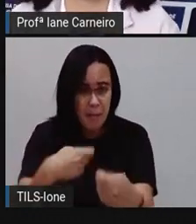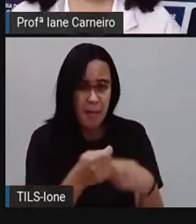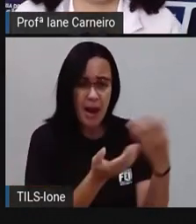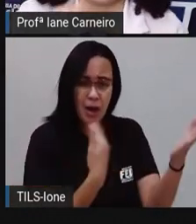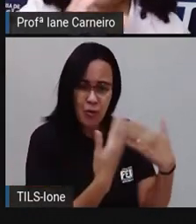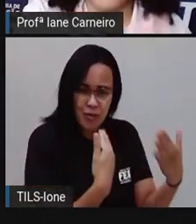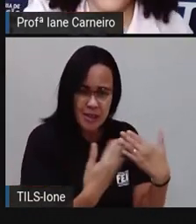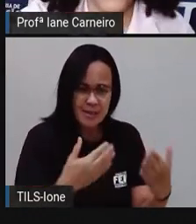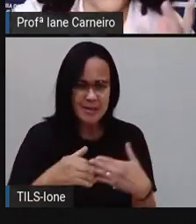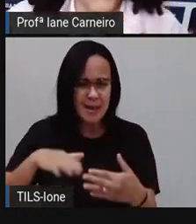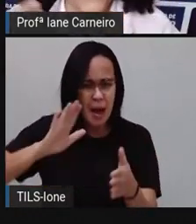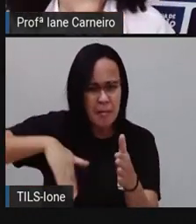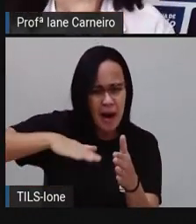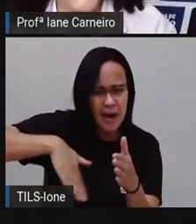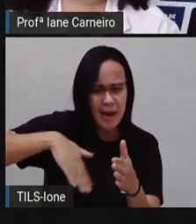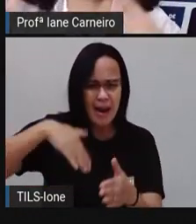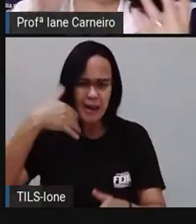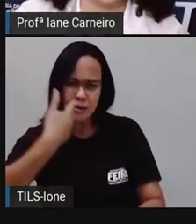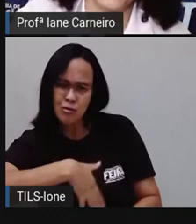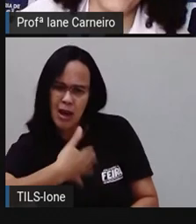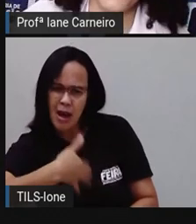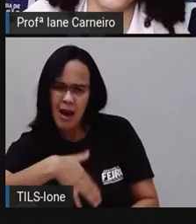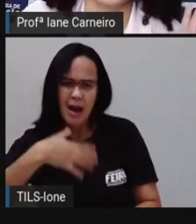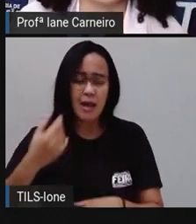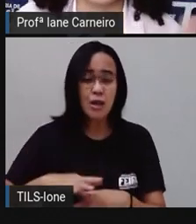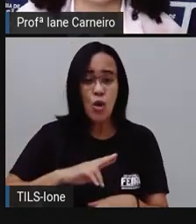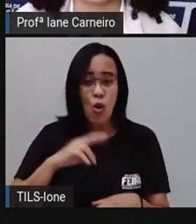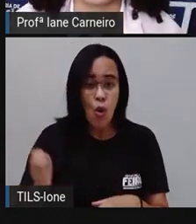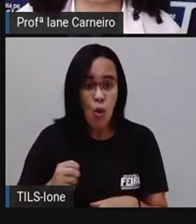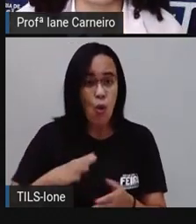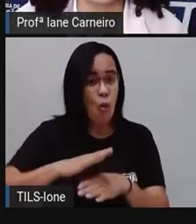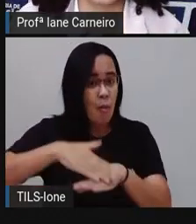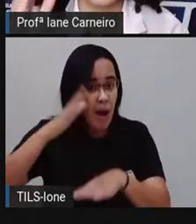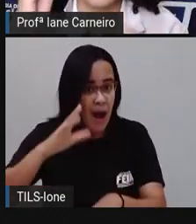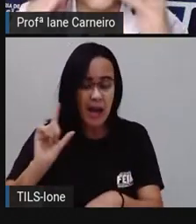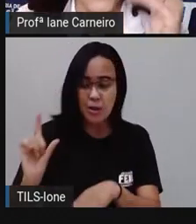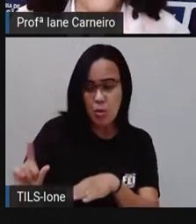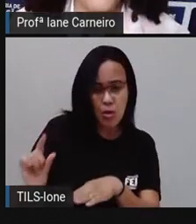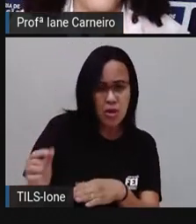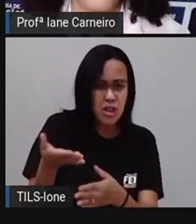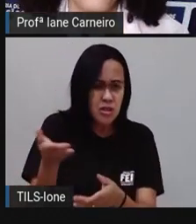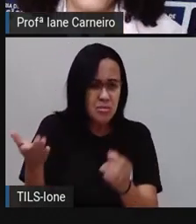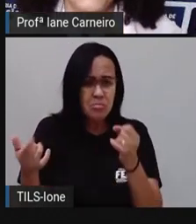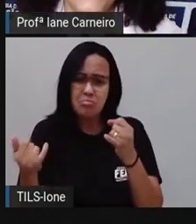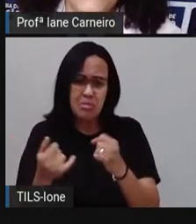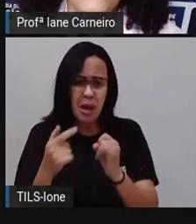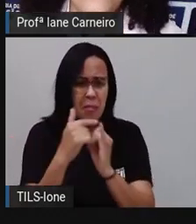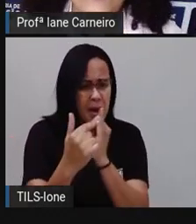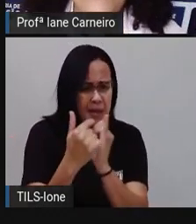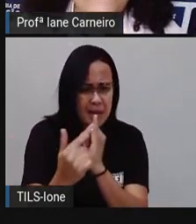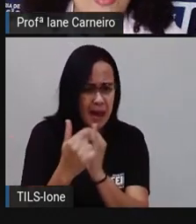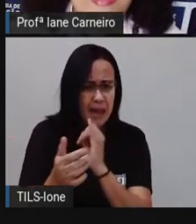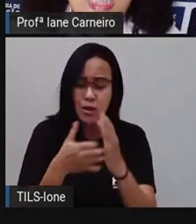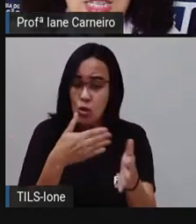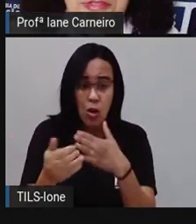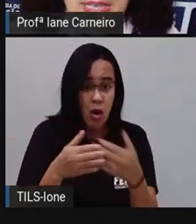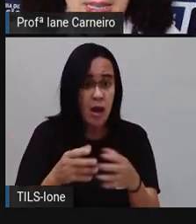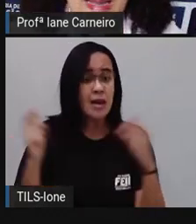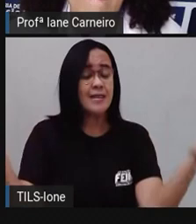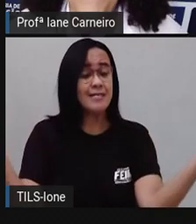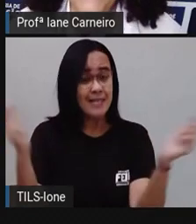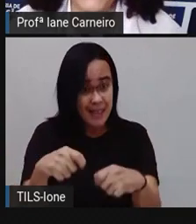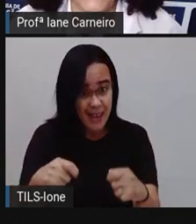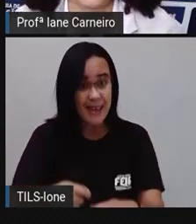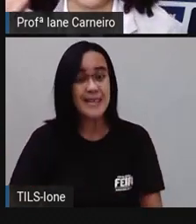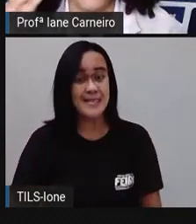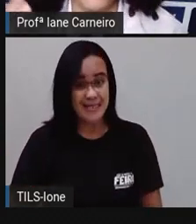se você quer um pouco mais, um pouco menos de feijão, pouco menos, né? Do que você quer comprar, e eles conseguem fazer isso. Então, a gente quase que não vê